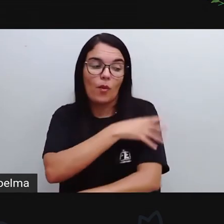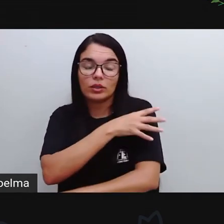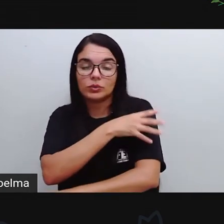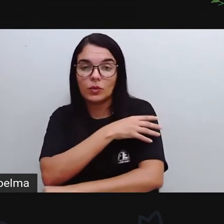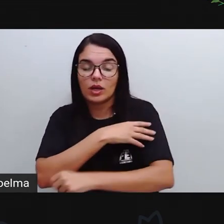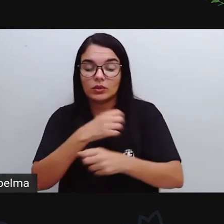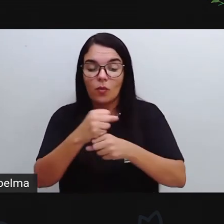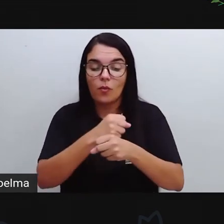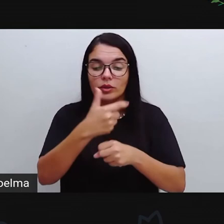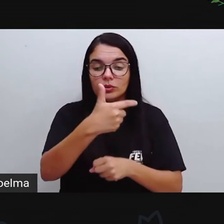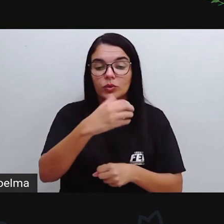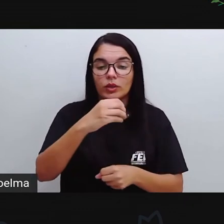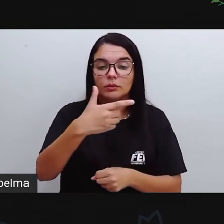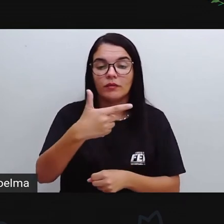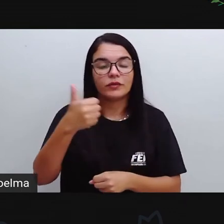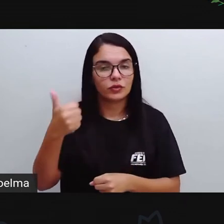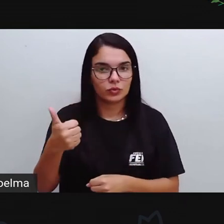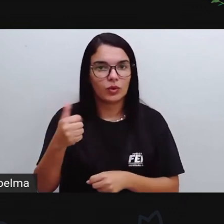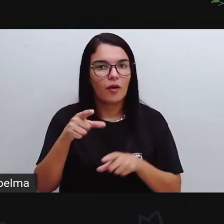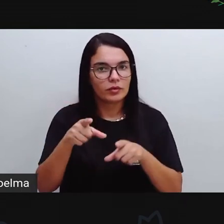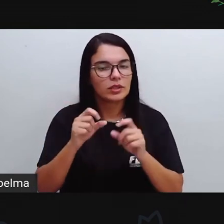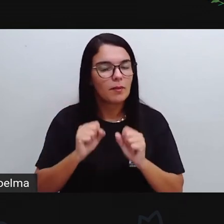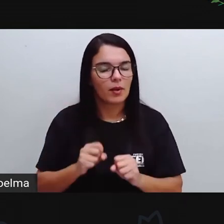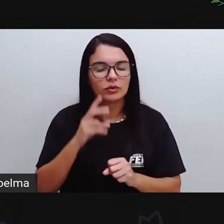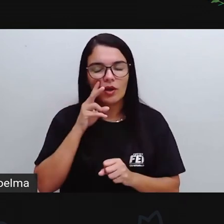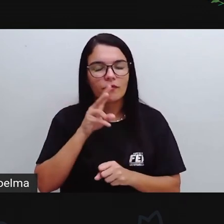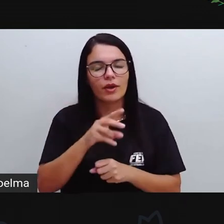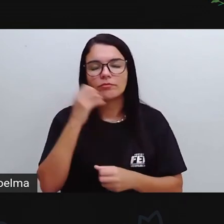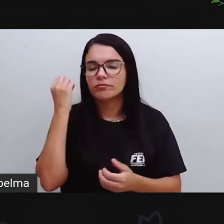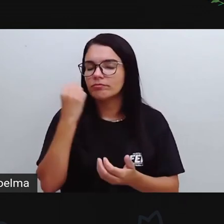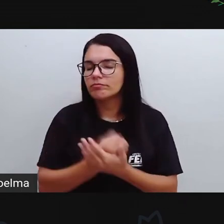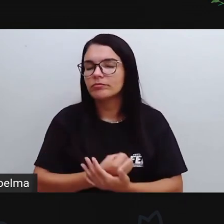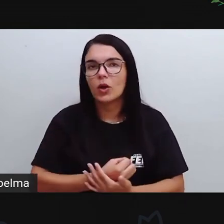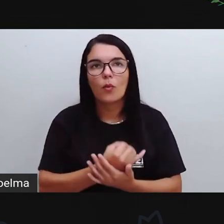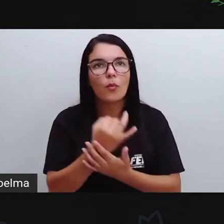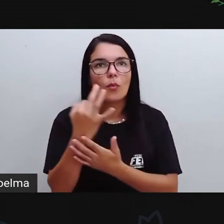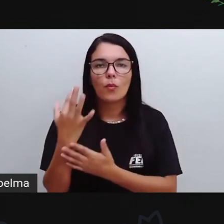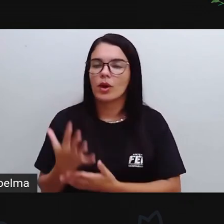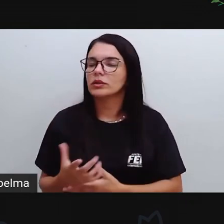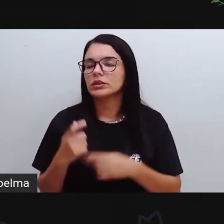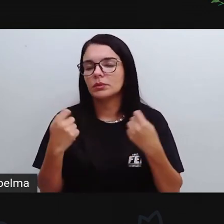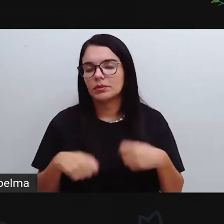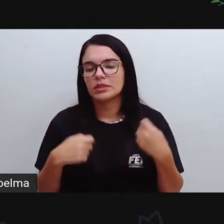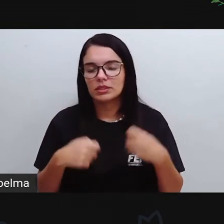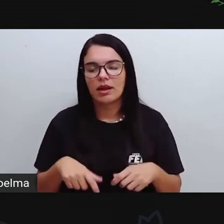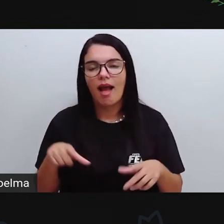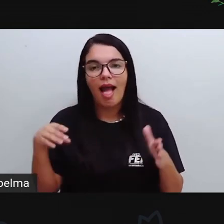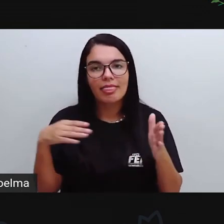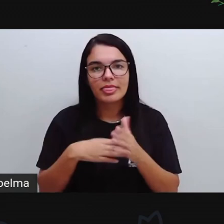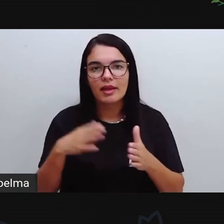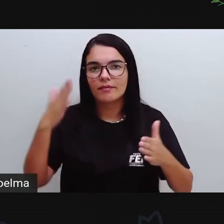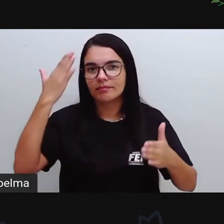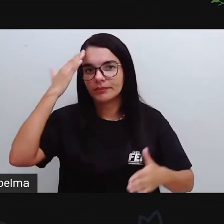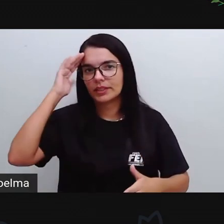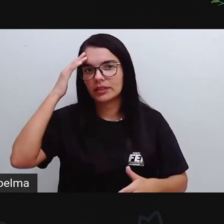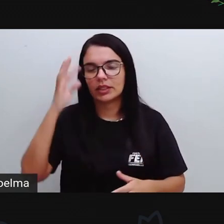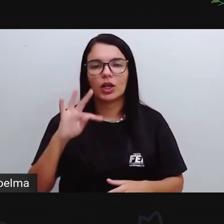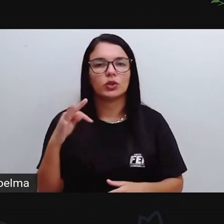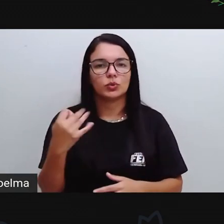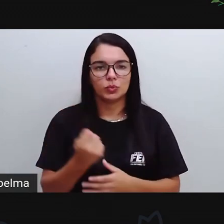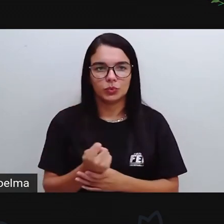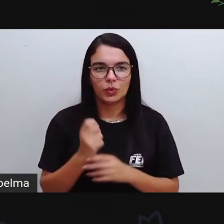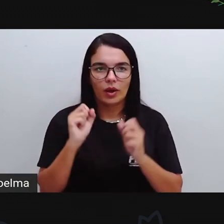letivo 2021, que vocês podem assistir quantas vezes vocês acharem necessários, até que vocês compreendam o assunto